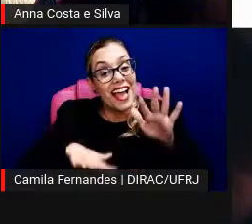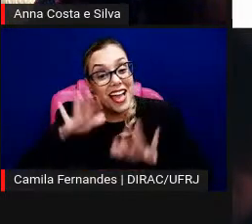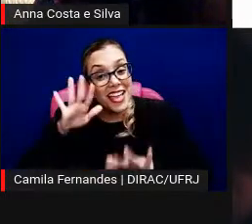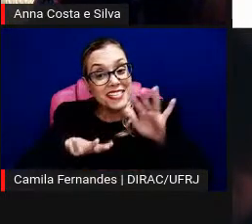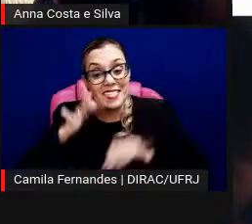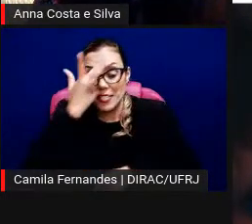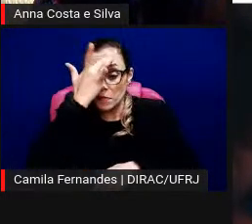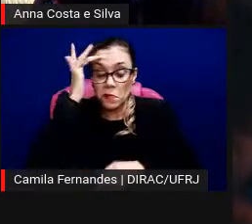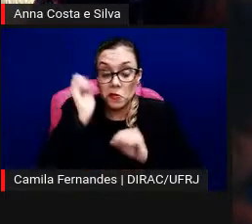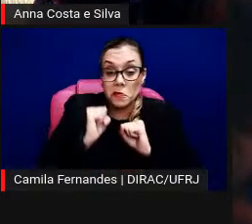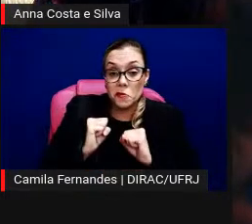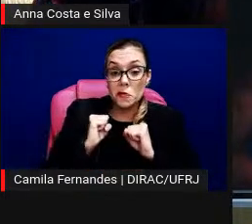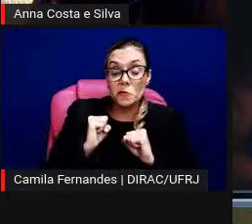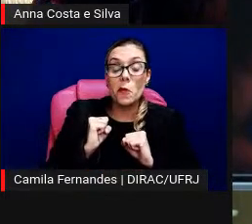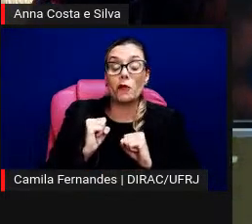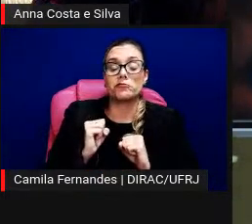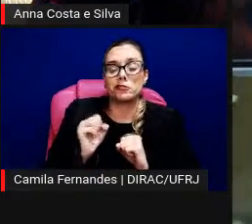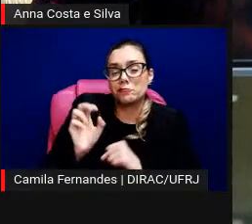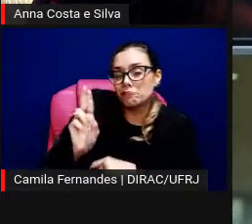estética,